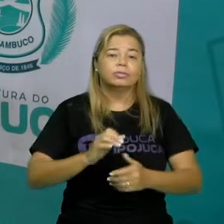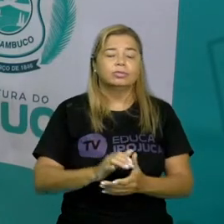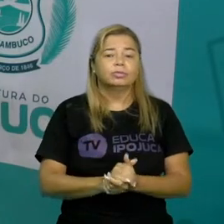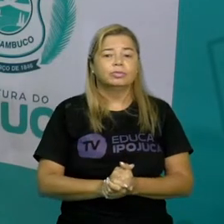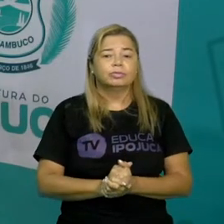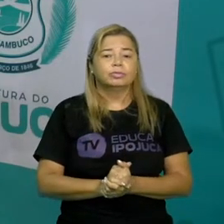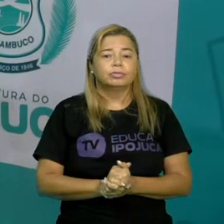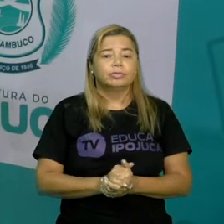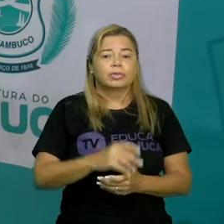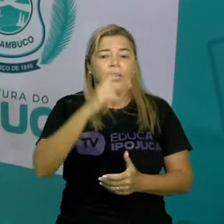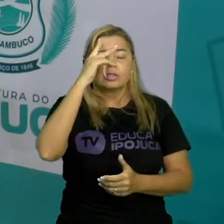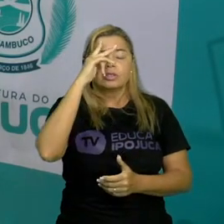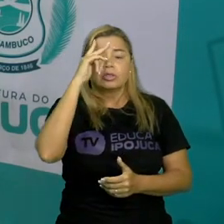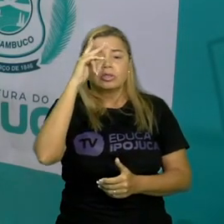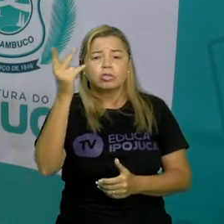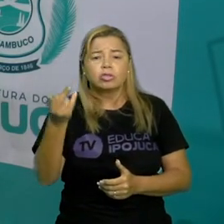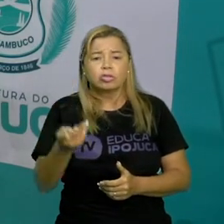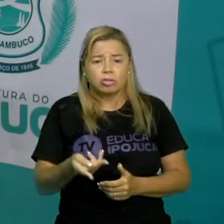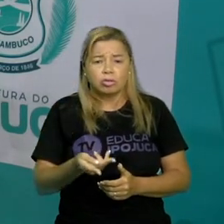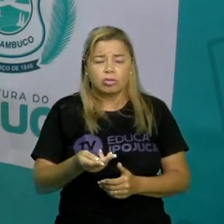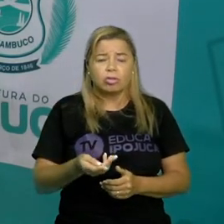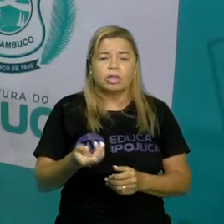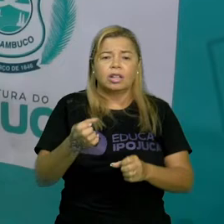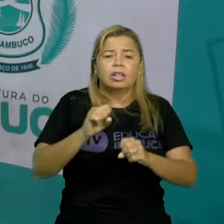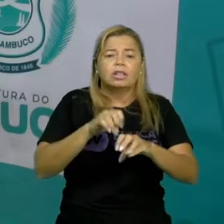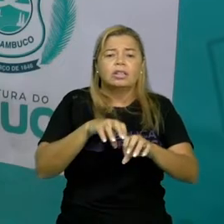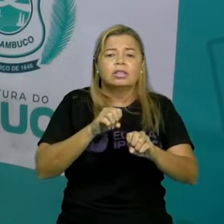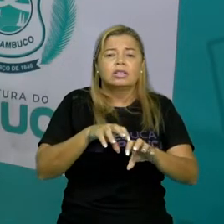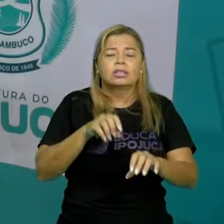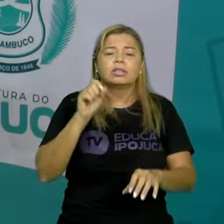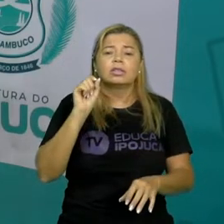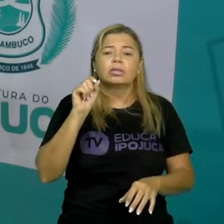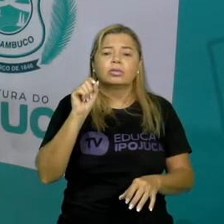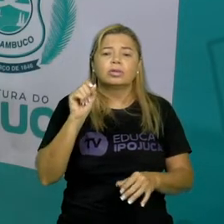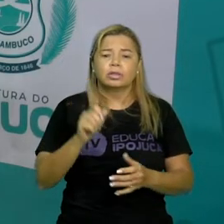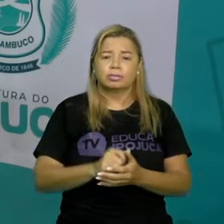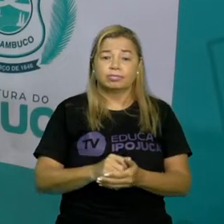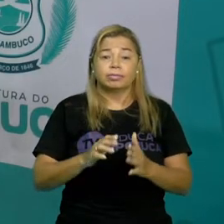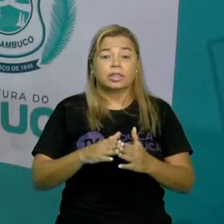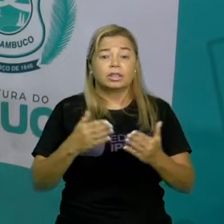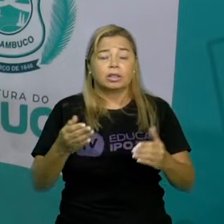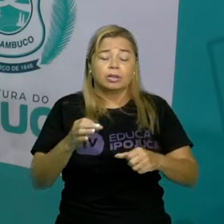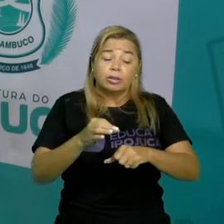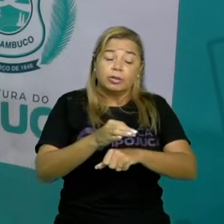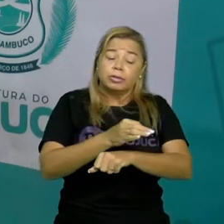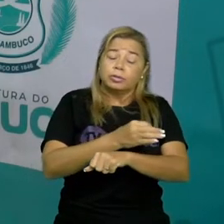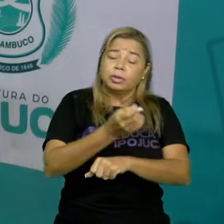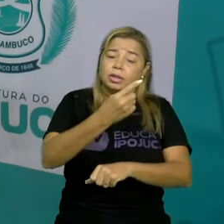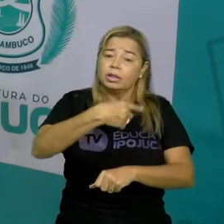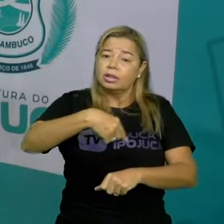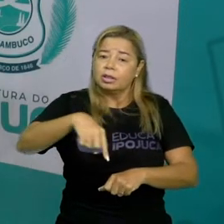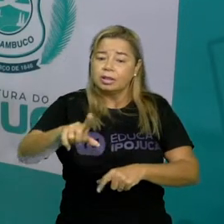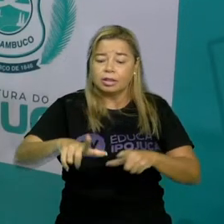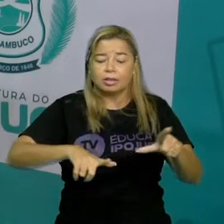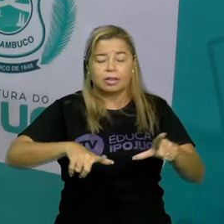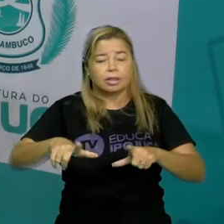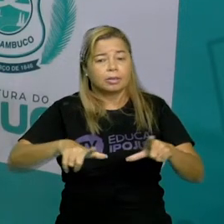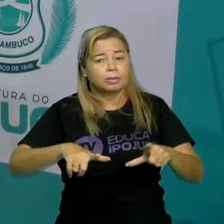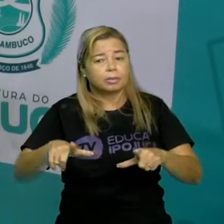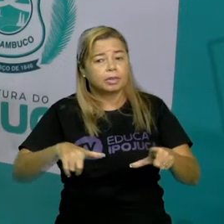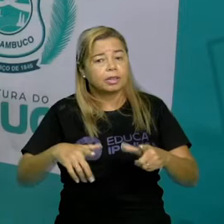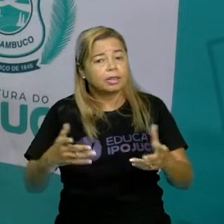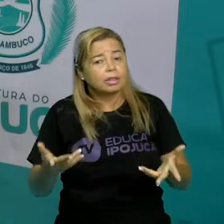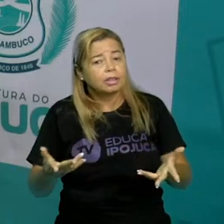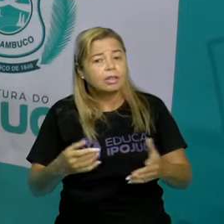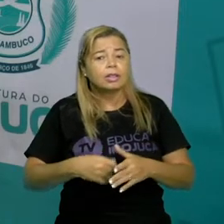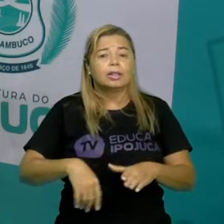a história fala sobre o que? fala sobre uma formiguinha que ia trabalhar e ela prendeu o seu pé na neve se prendeu